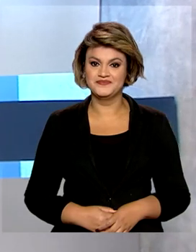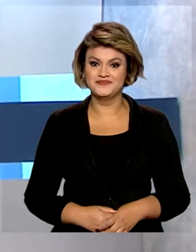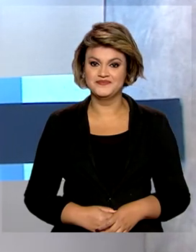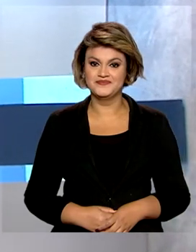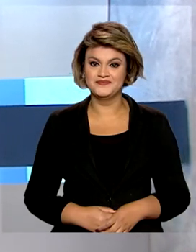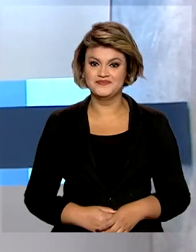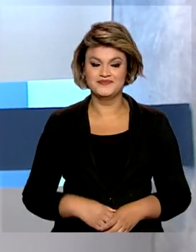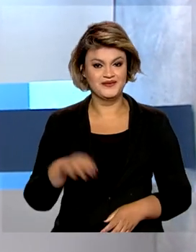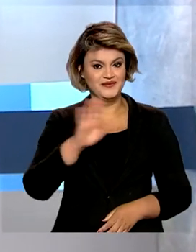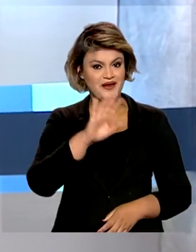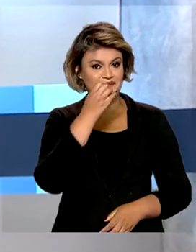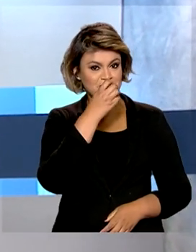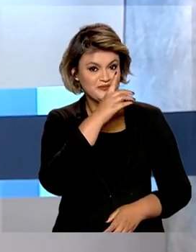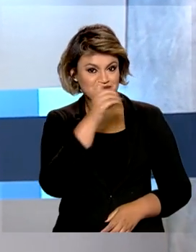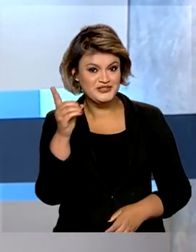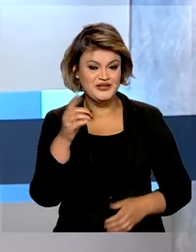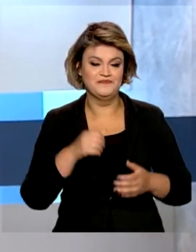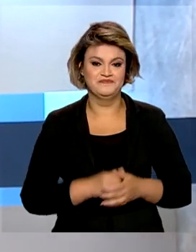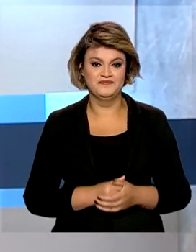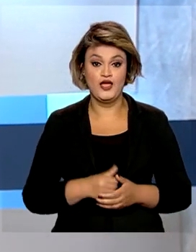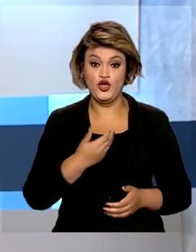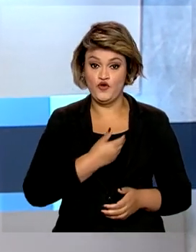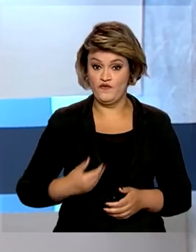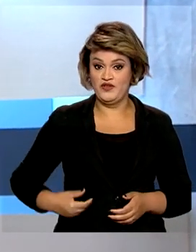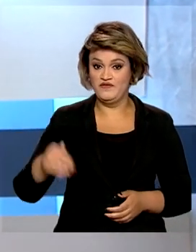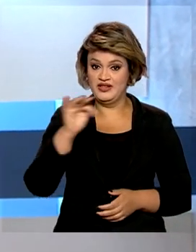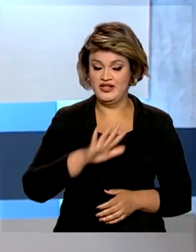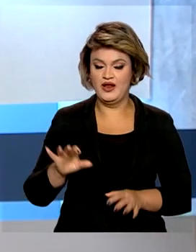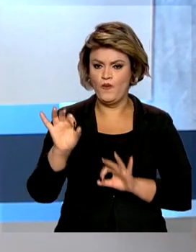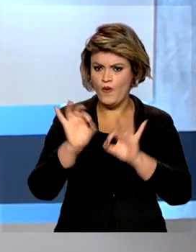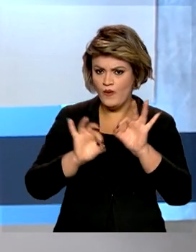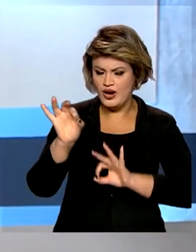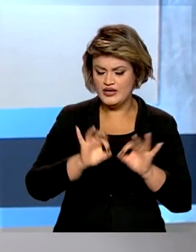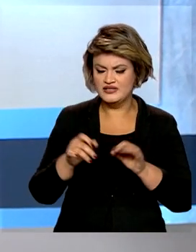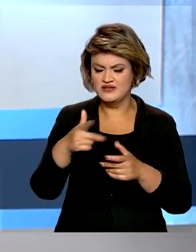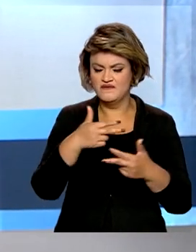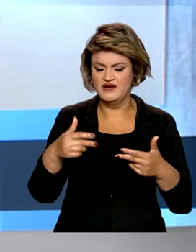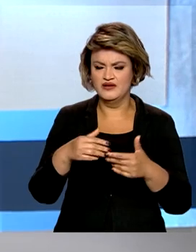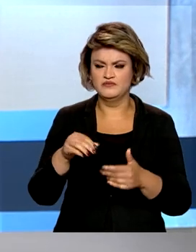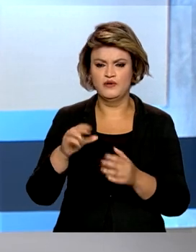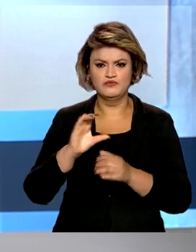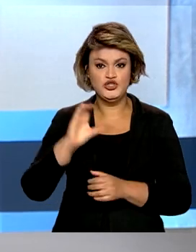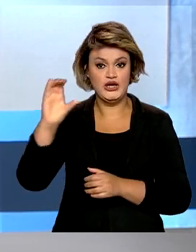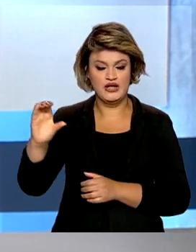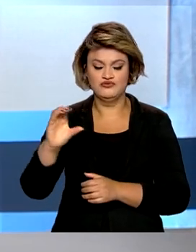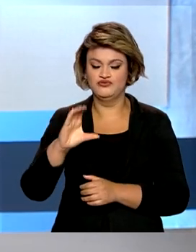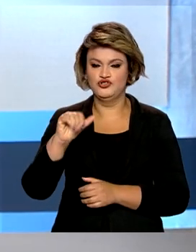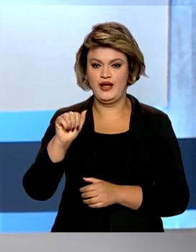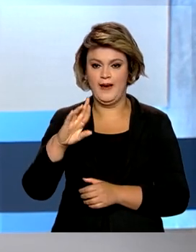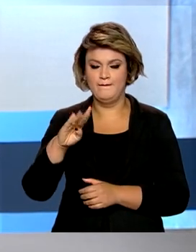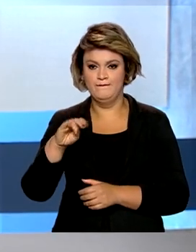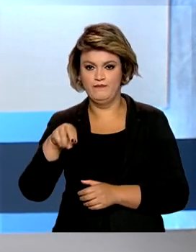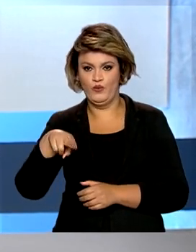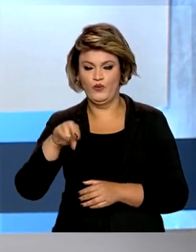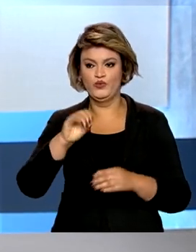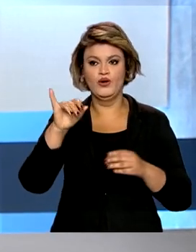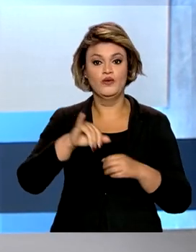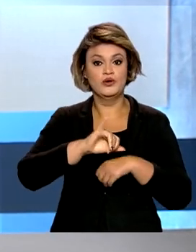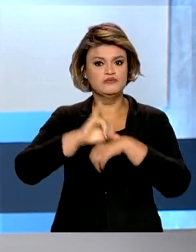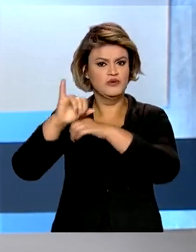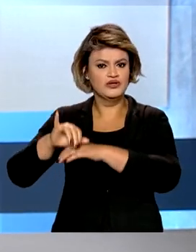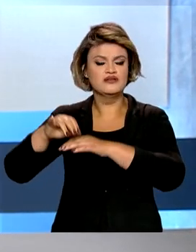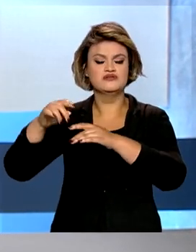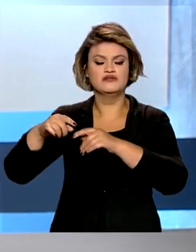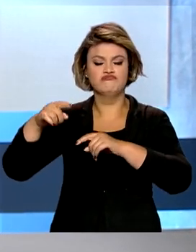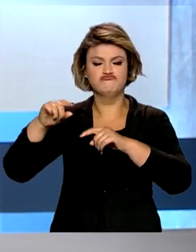Olá, bom dia! Governo Federal regulamenta mercado de carbono no Brasil com foco na exportação de